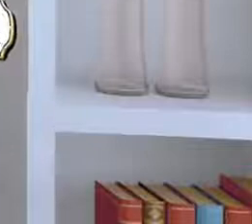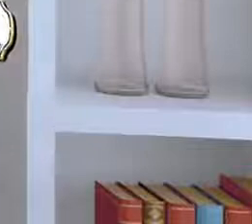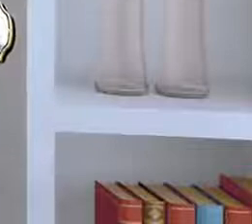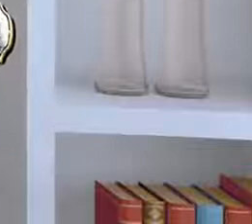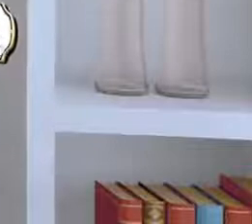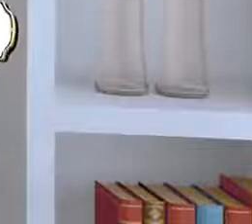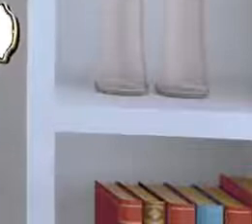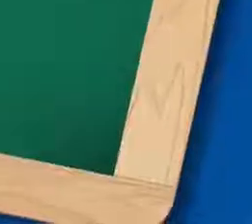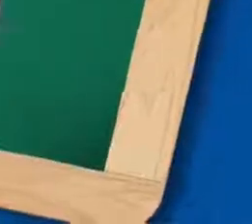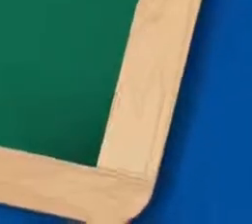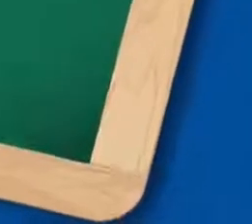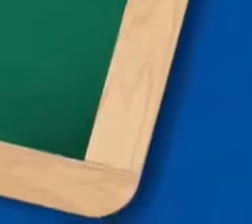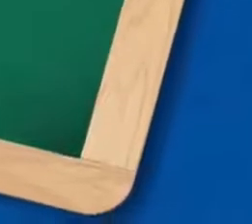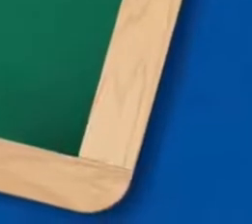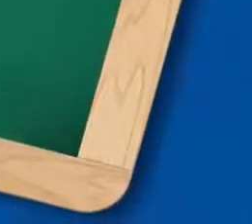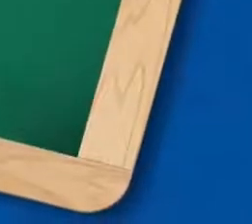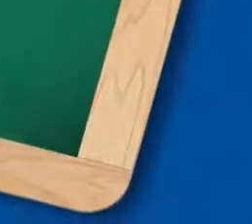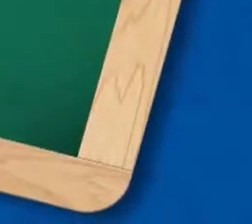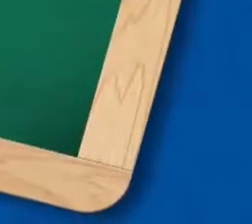Os teus sinais